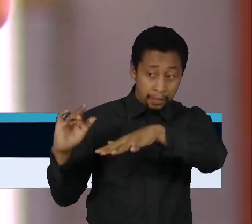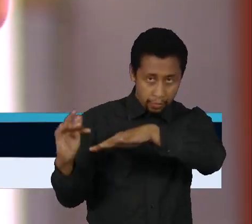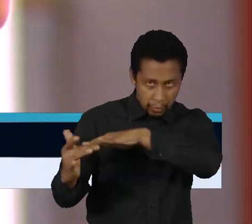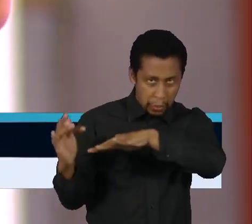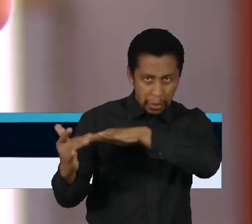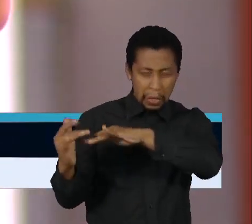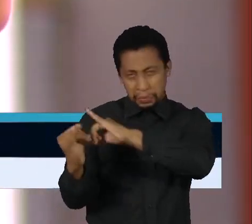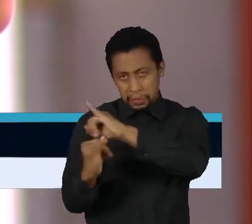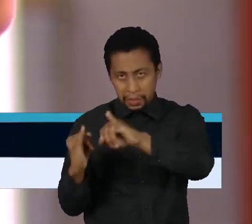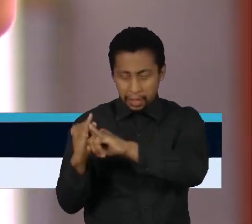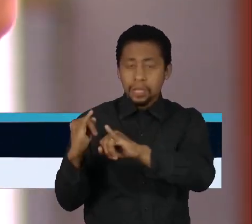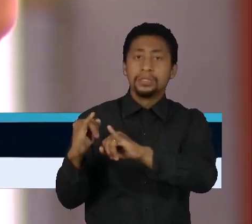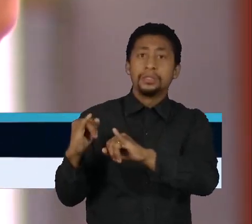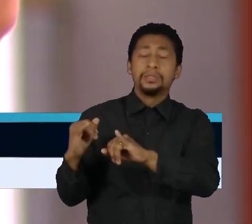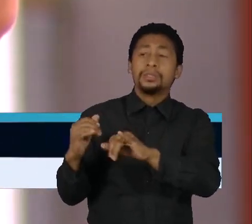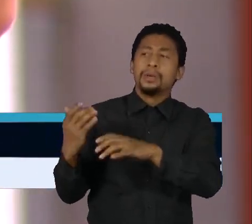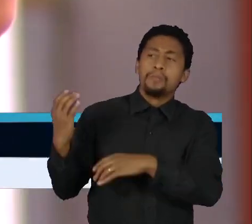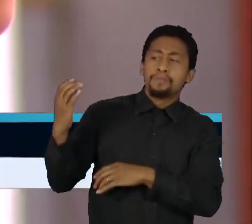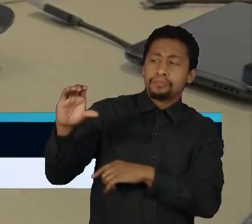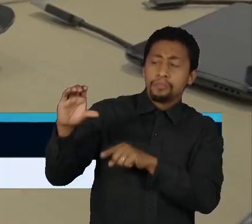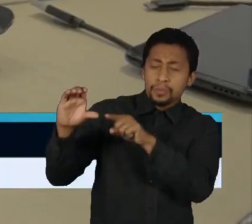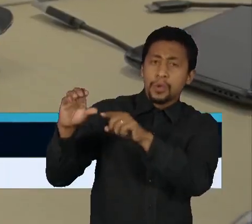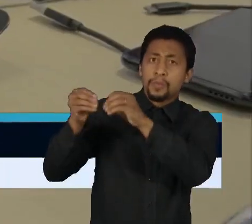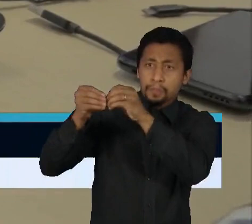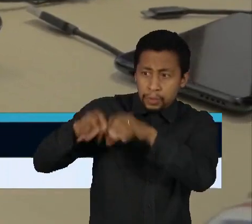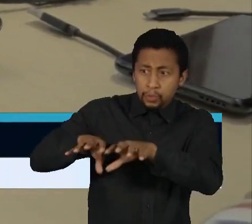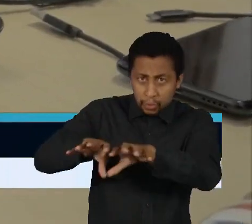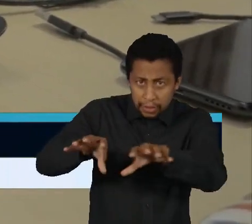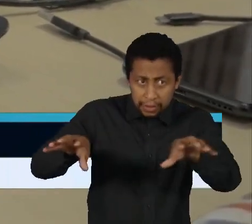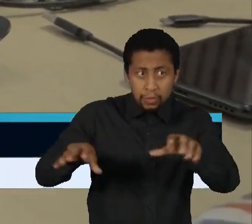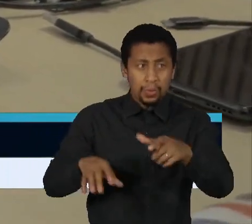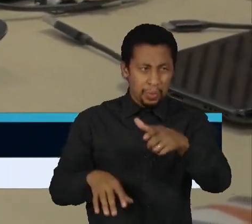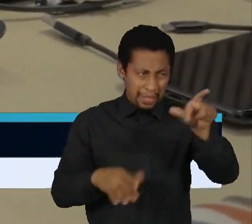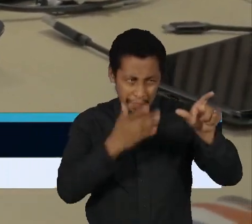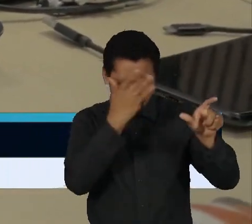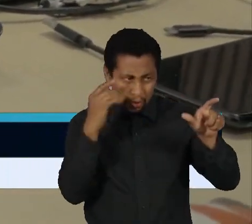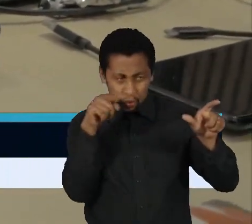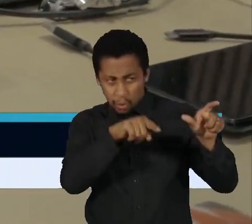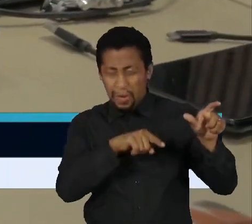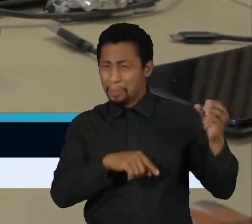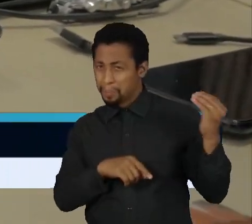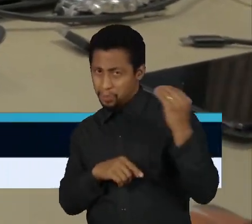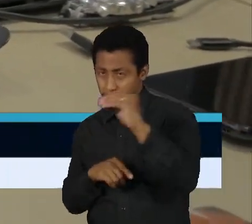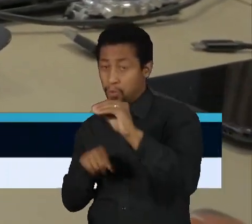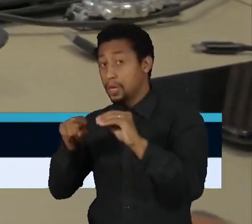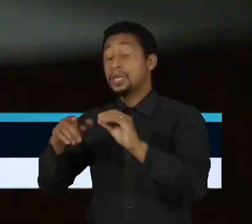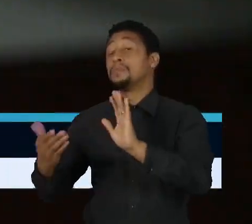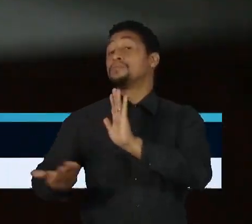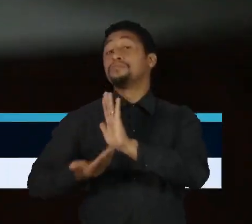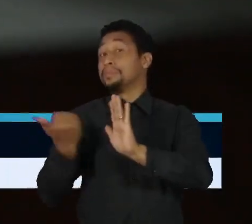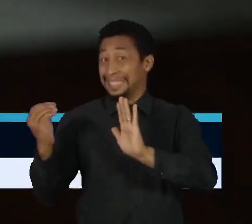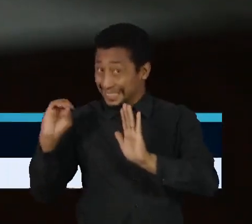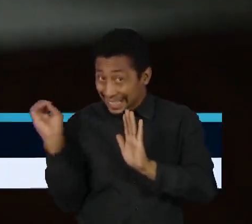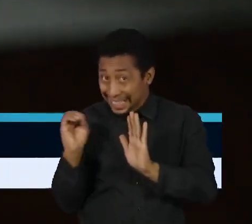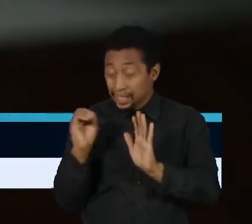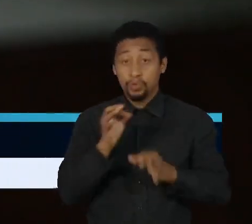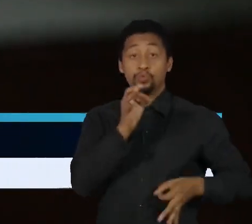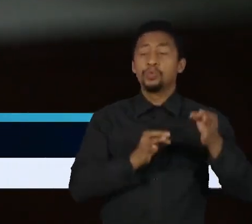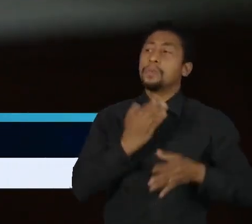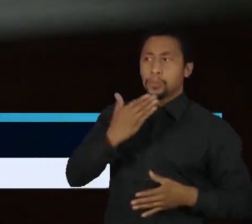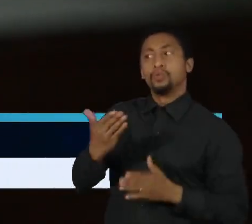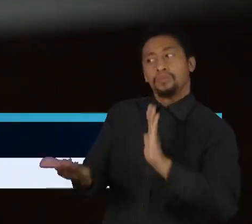por danos decorrentes de conteúdo gerado por terceiros se não tomar providências após uma ordem judicial.